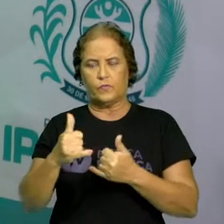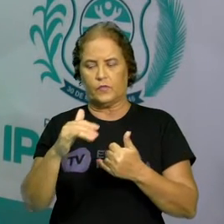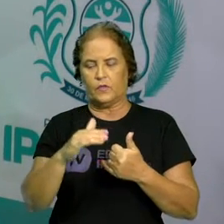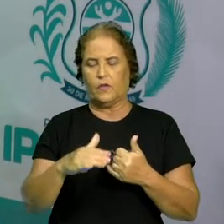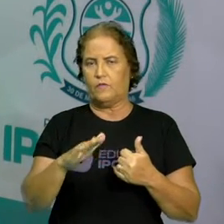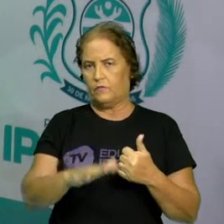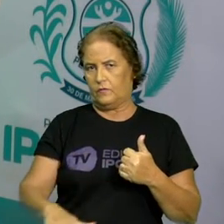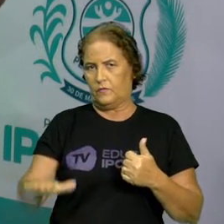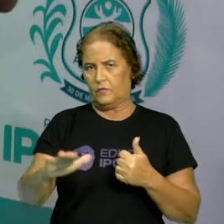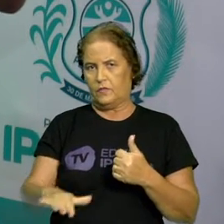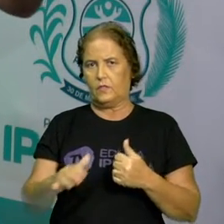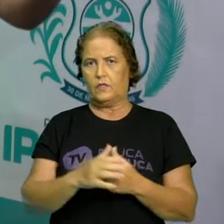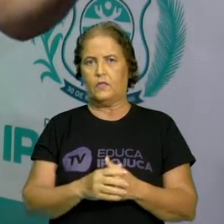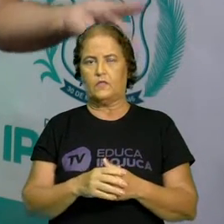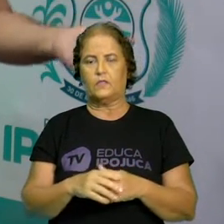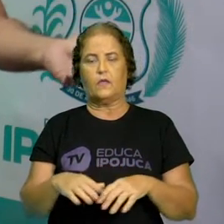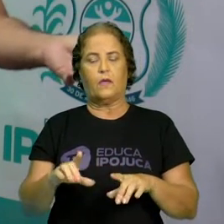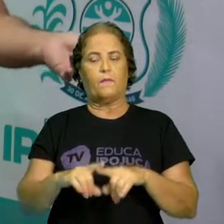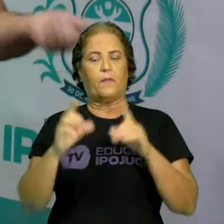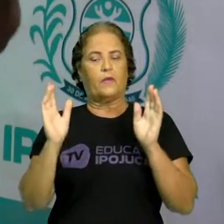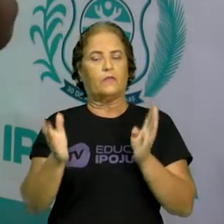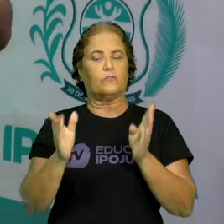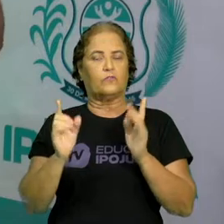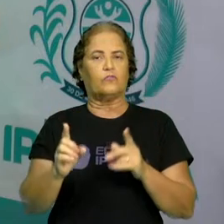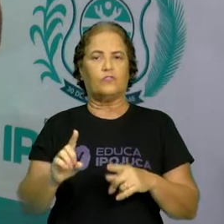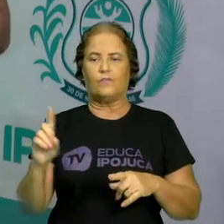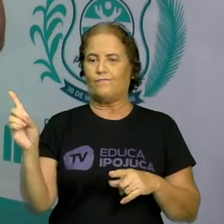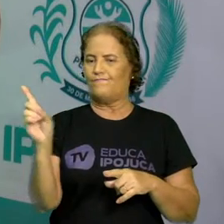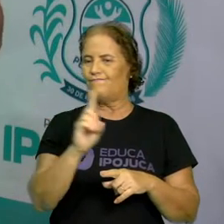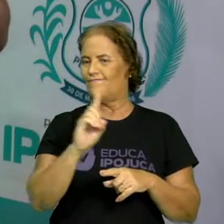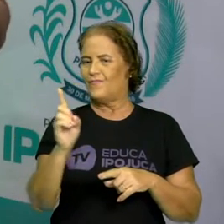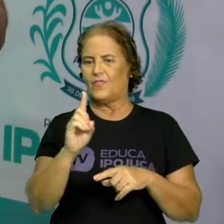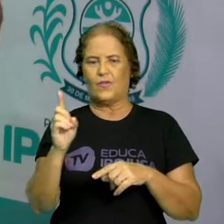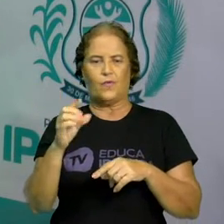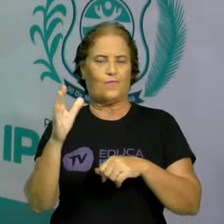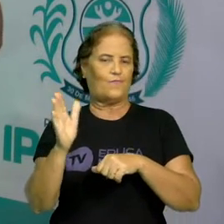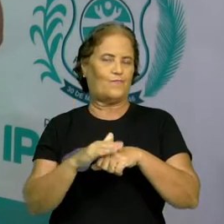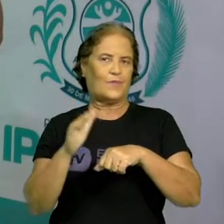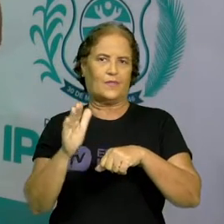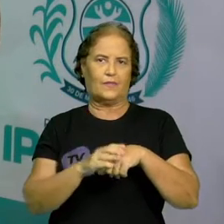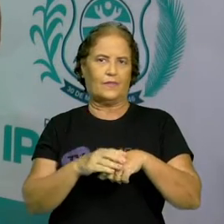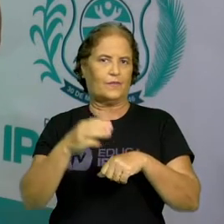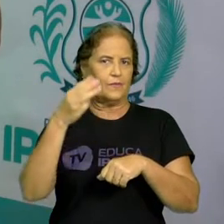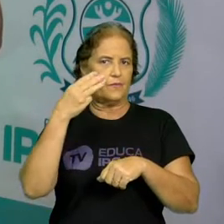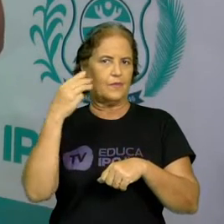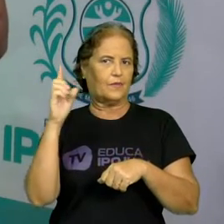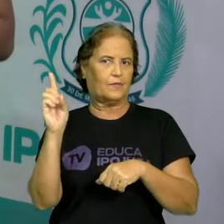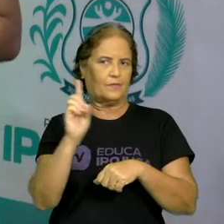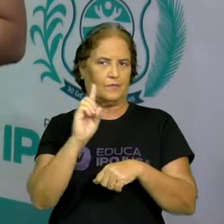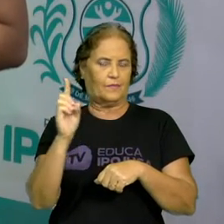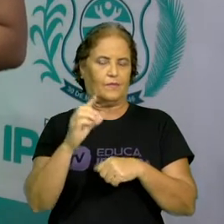versão agora, não atire o pau no gato, que é justamente para a gente cuidar e proteger do animal.